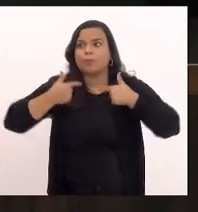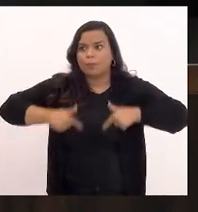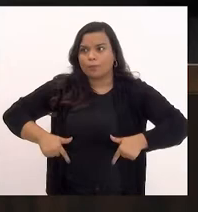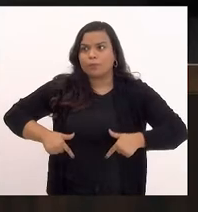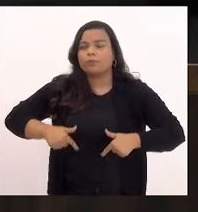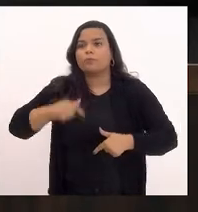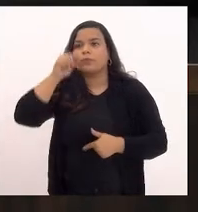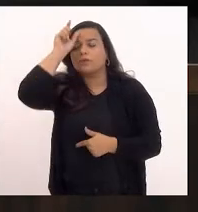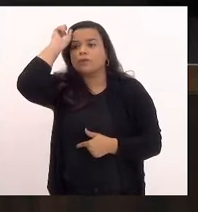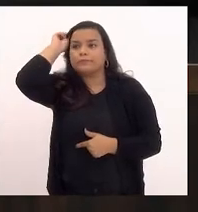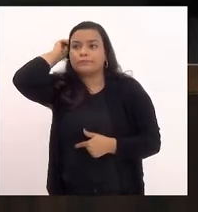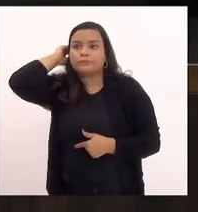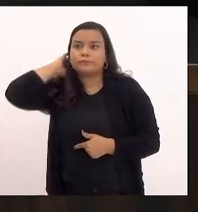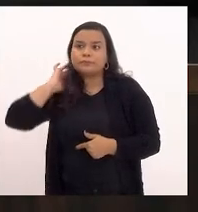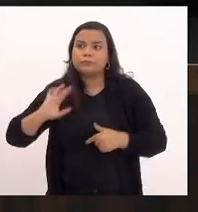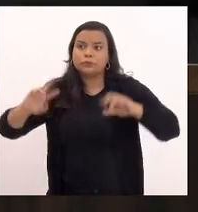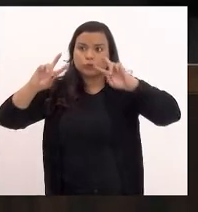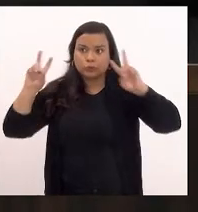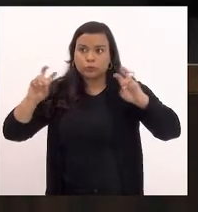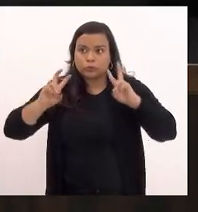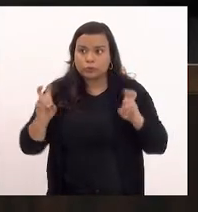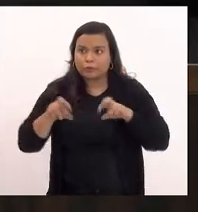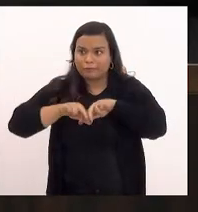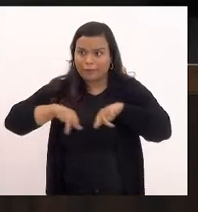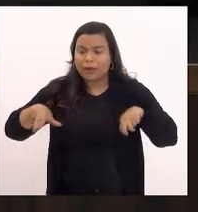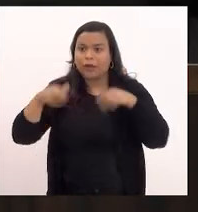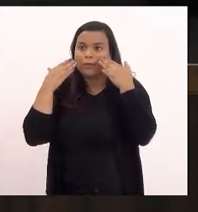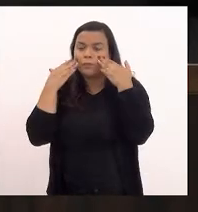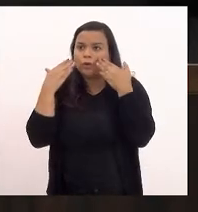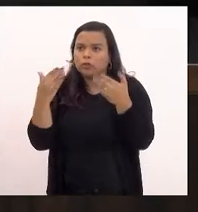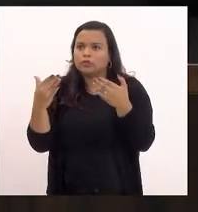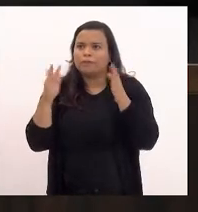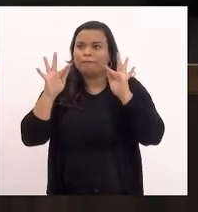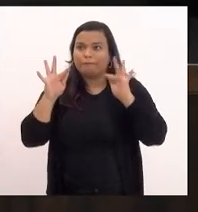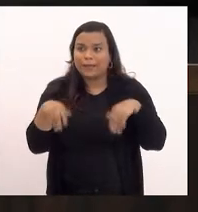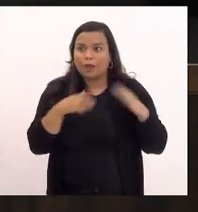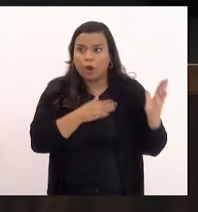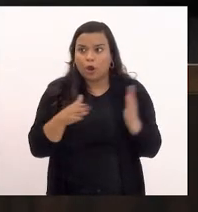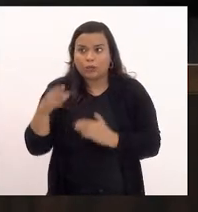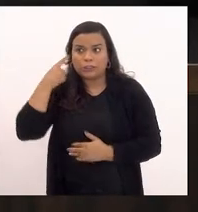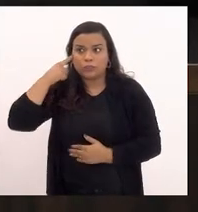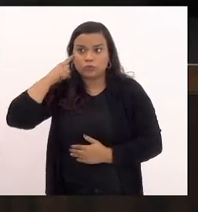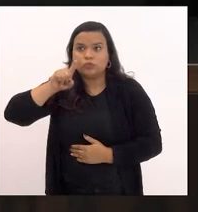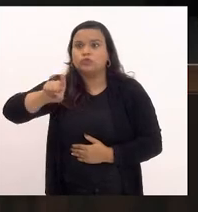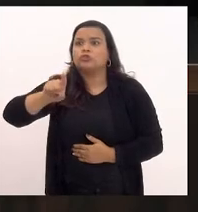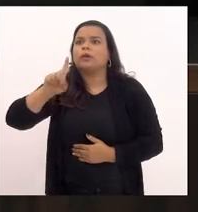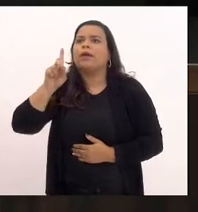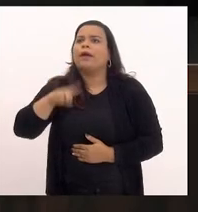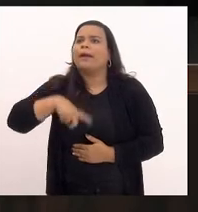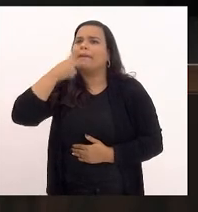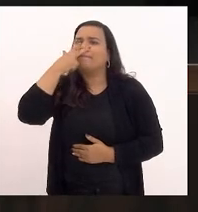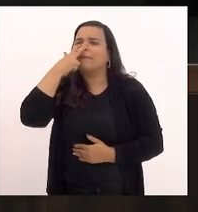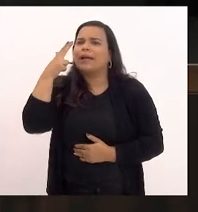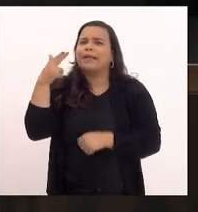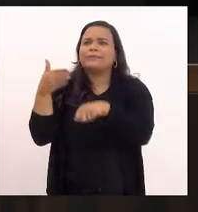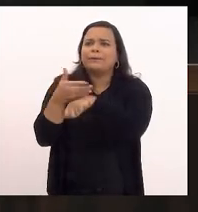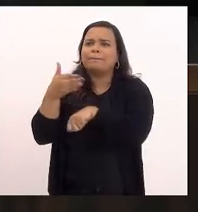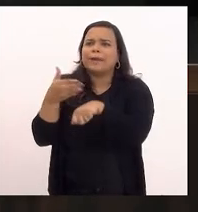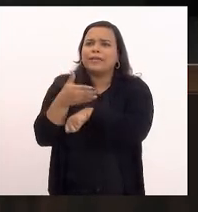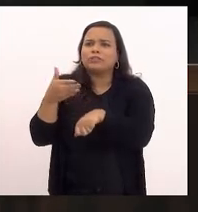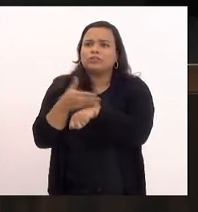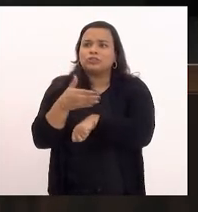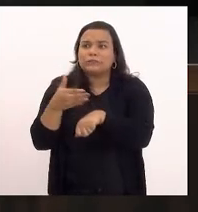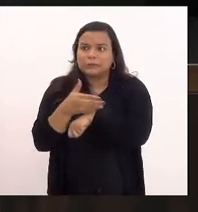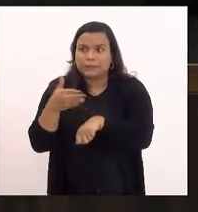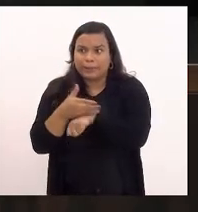as questões apresentadas no final da ordem do dia acabam fazendo uma espécie de participação do expediente